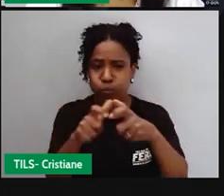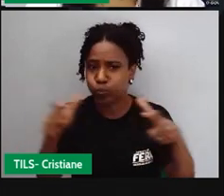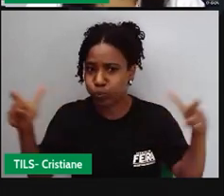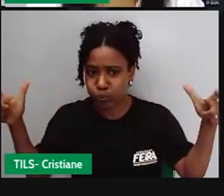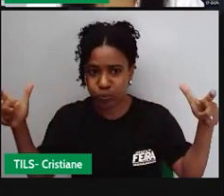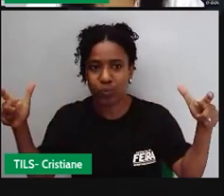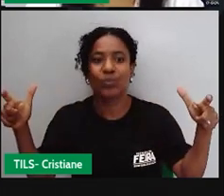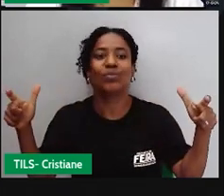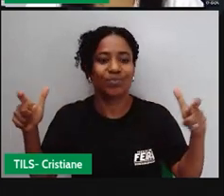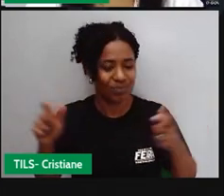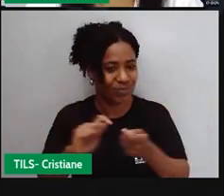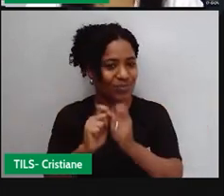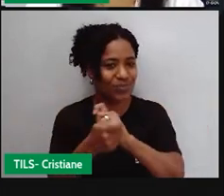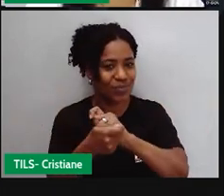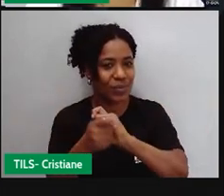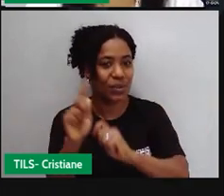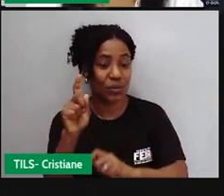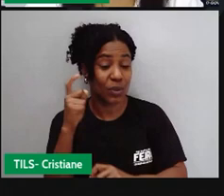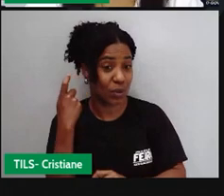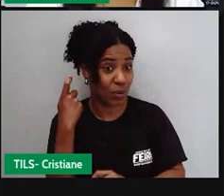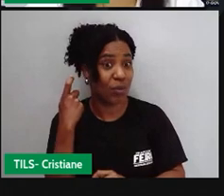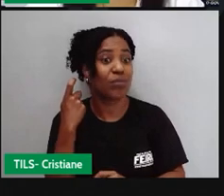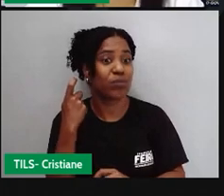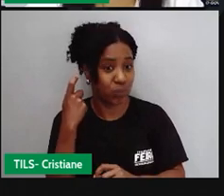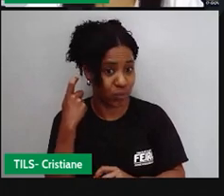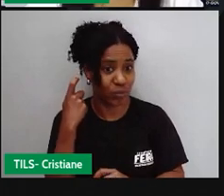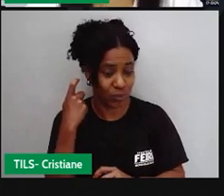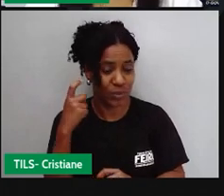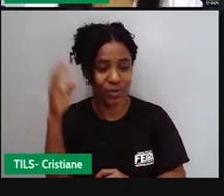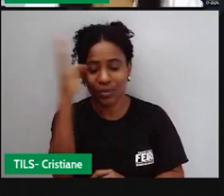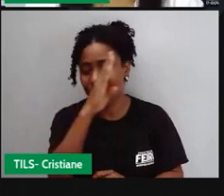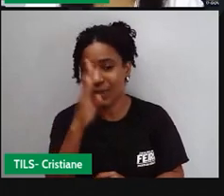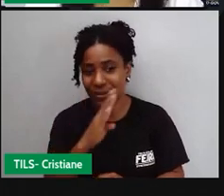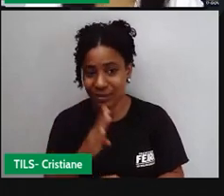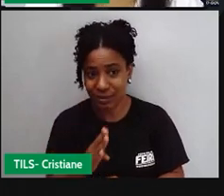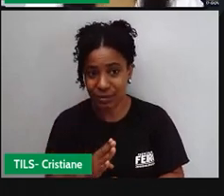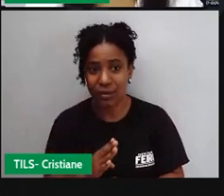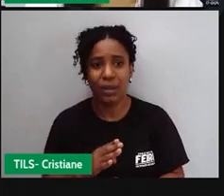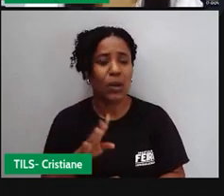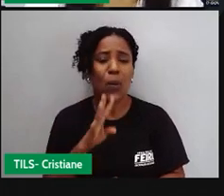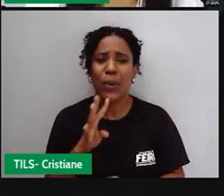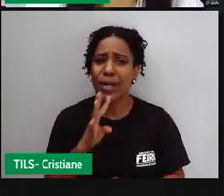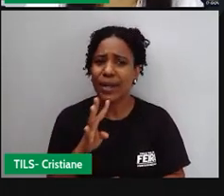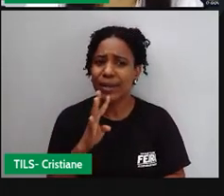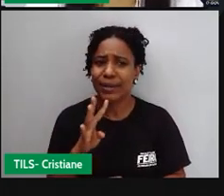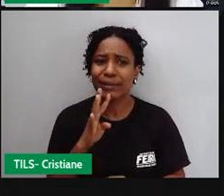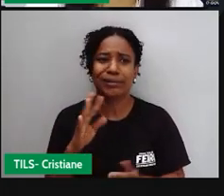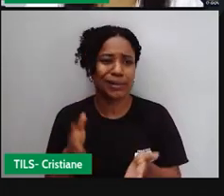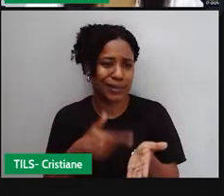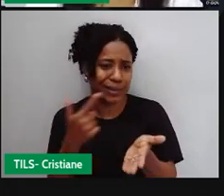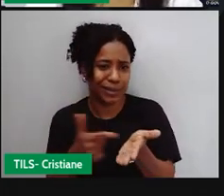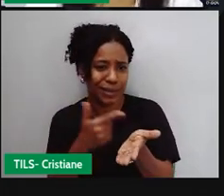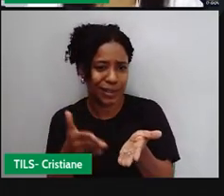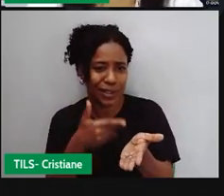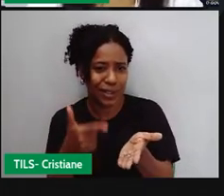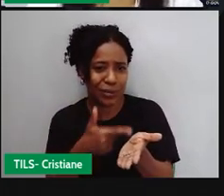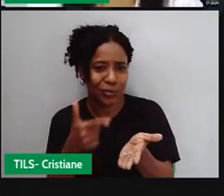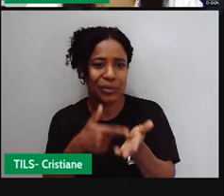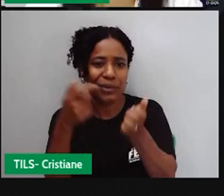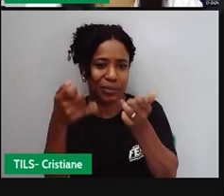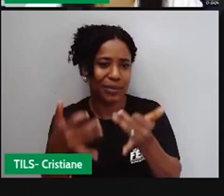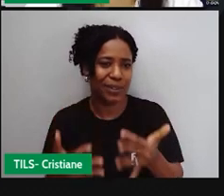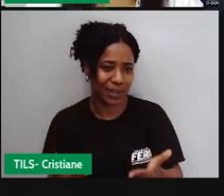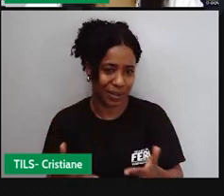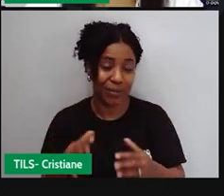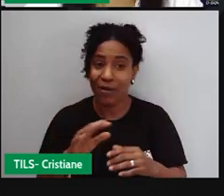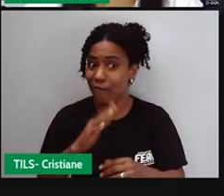do quilombo dos palmares, né? Que é o mais famoso, o mais conhecido, vários outros quilombos também se desenvolveram, né? Porque